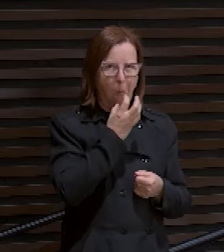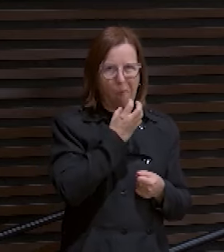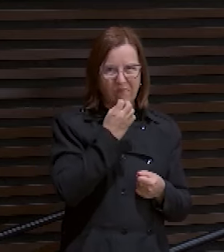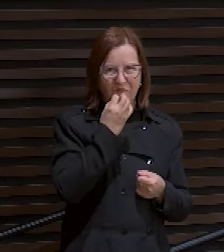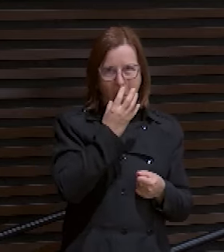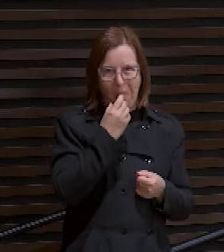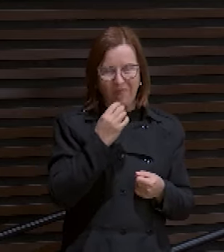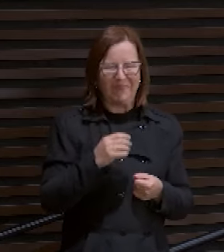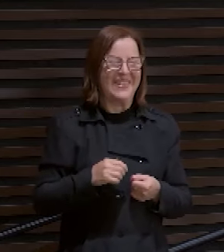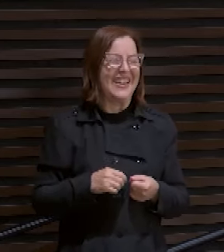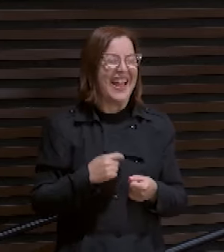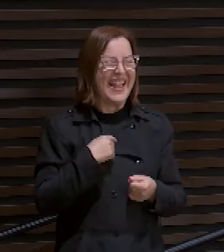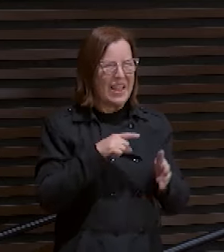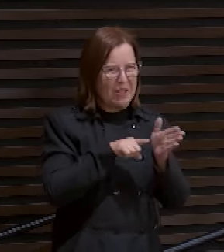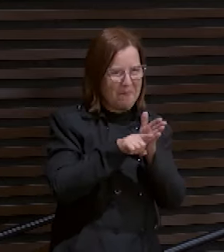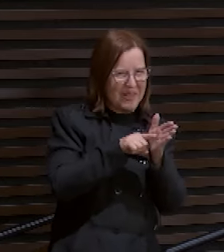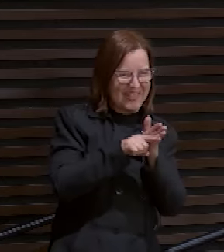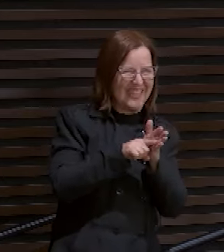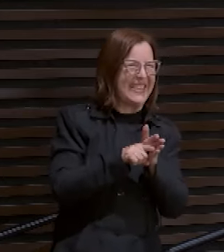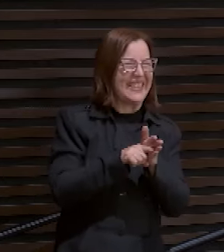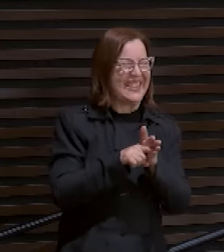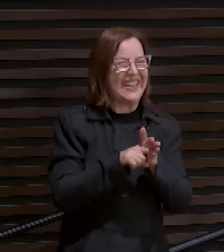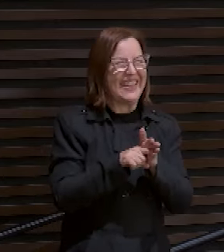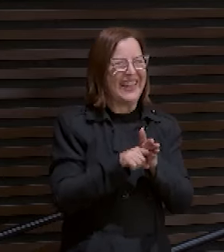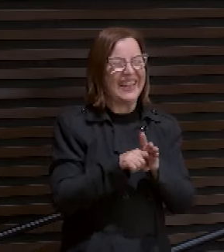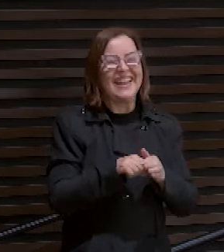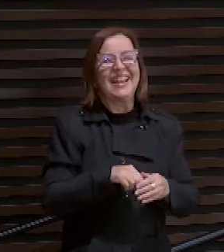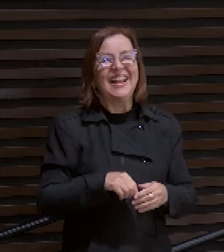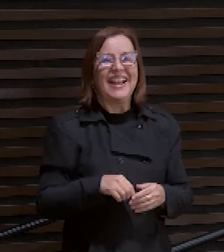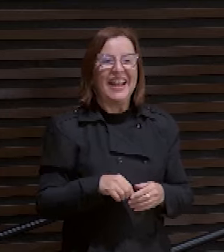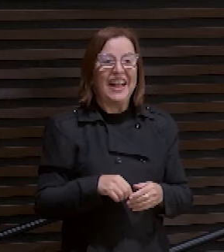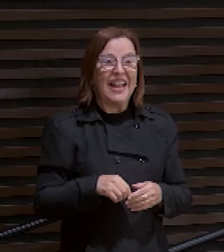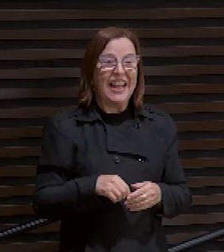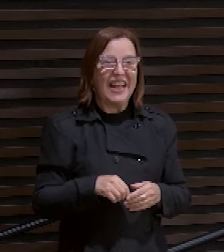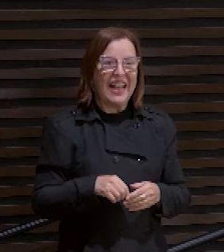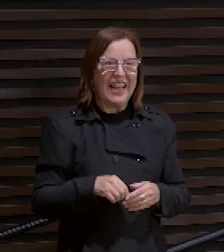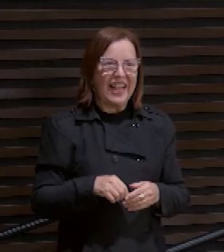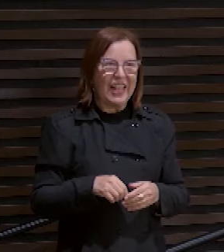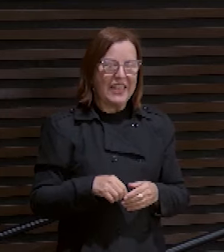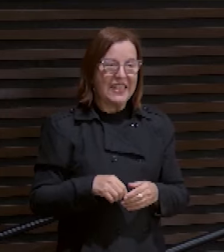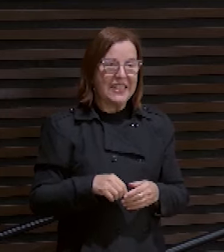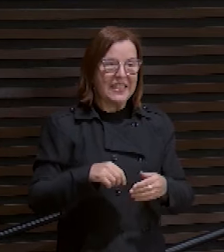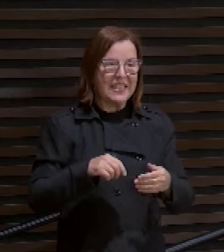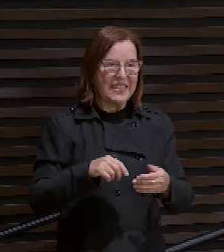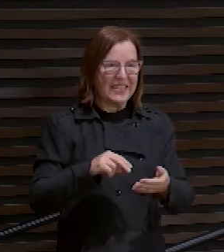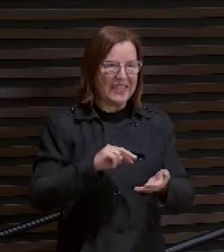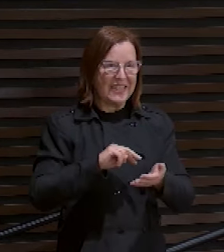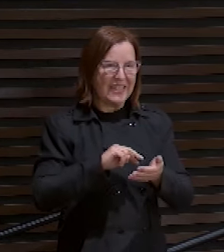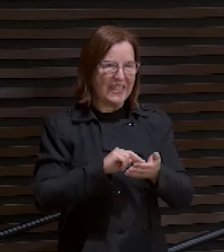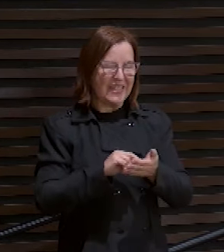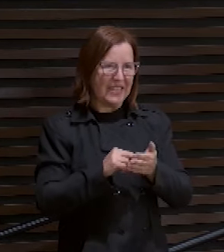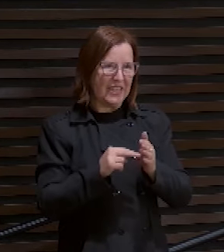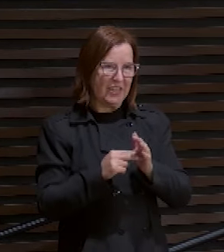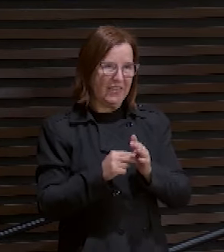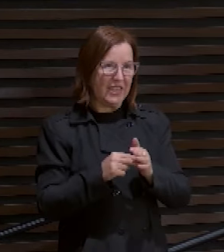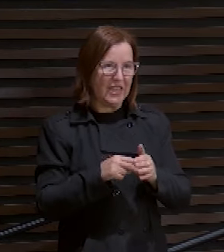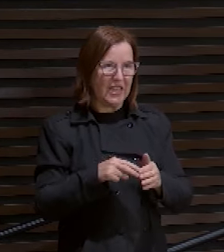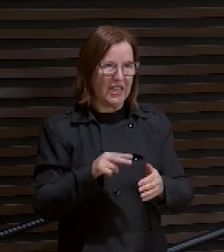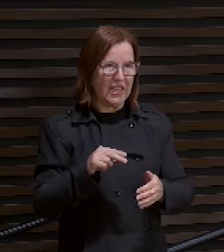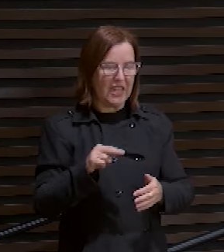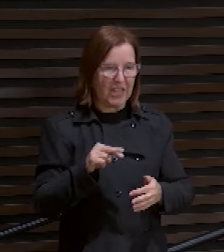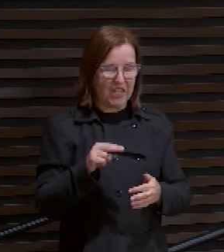Eu fui dar uma pesquisada no Google. Ruminação é o ato de regurgitar o bolo